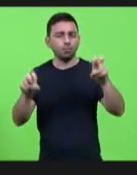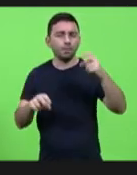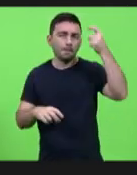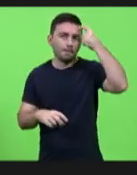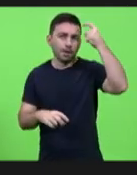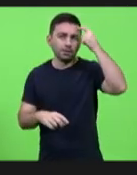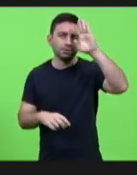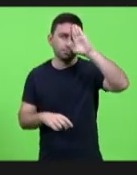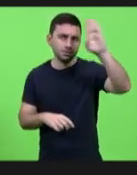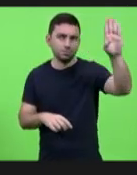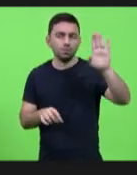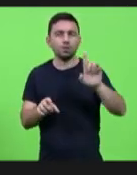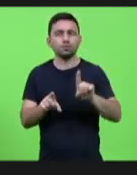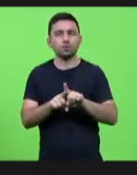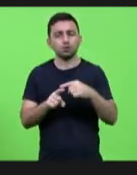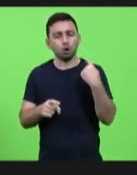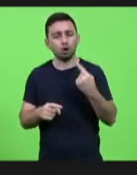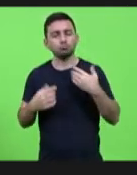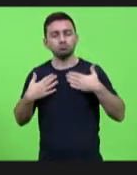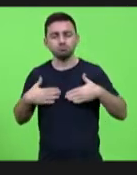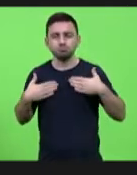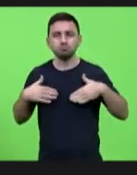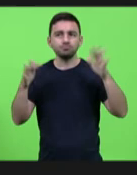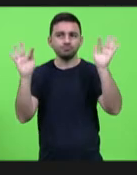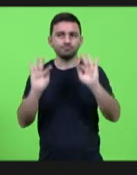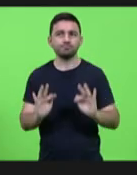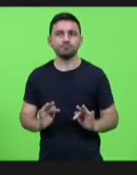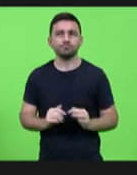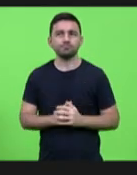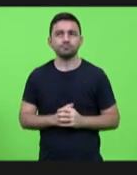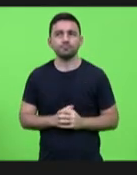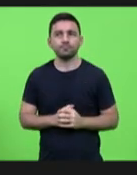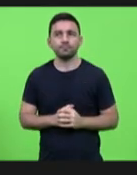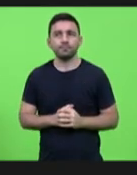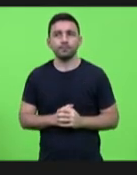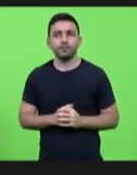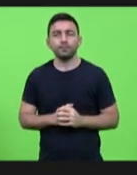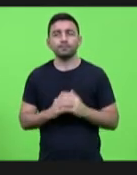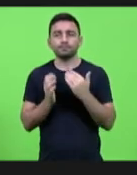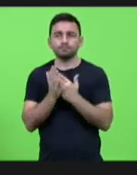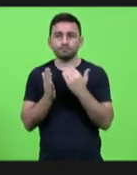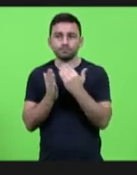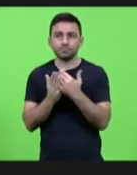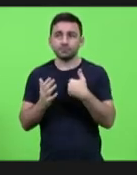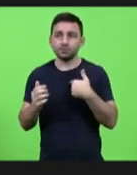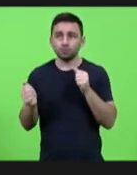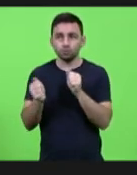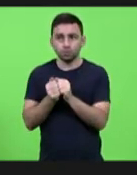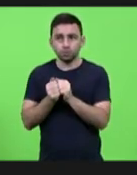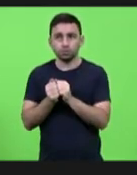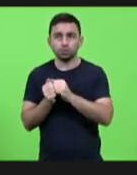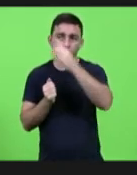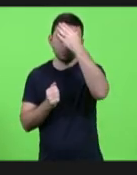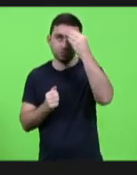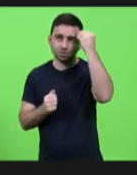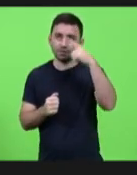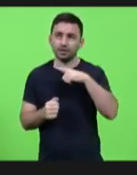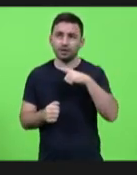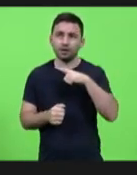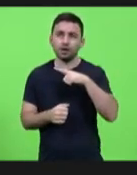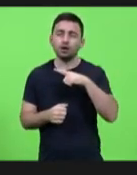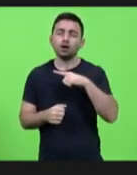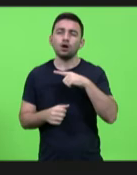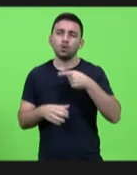o que nos deixa muito felizes também. E também eu e a deputada Luciane fazemos parte da comissão de